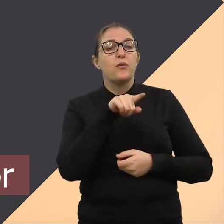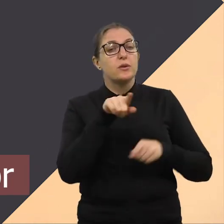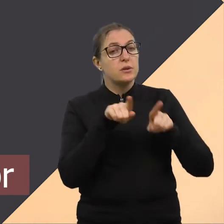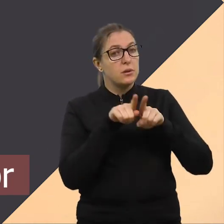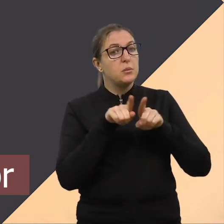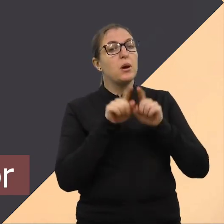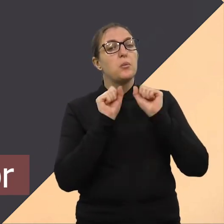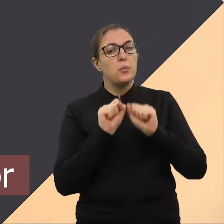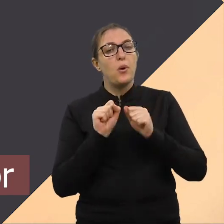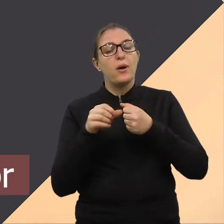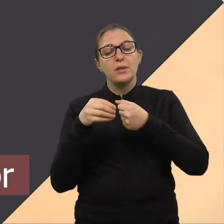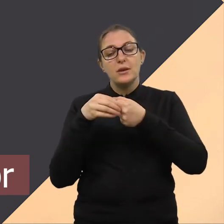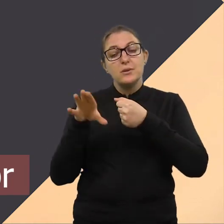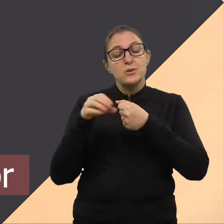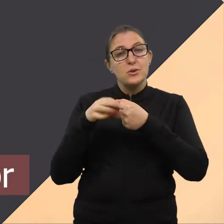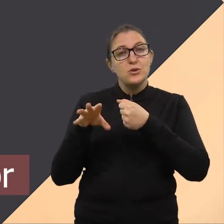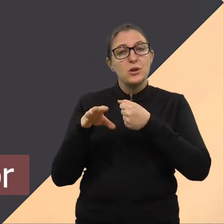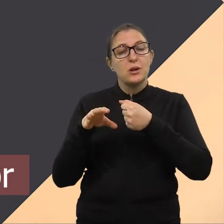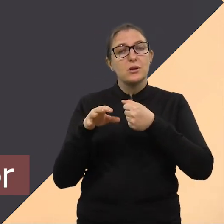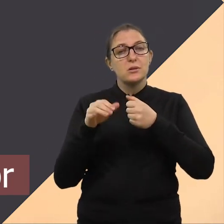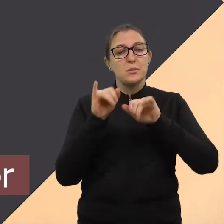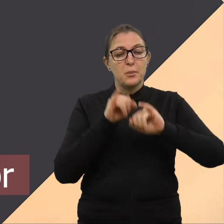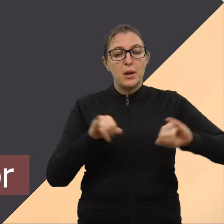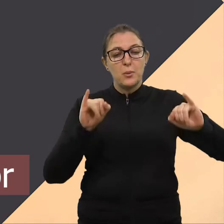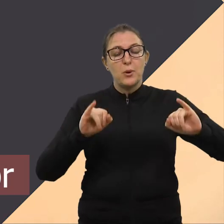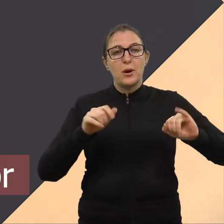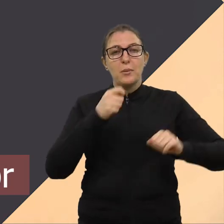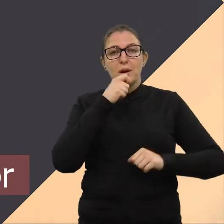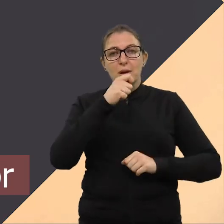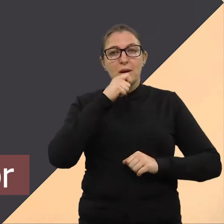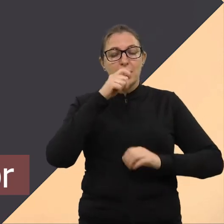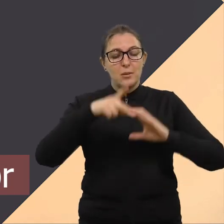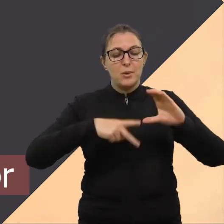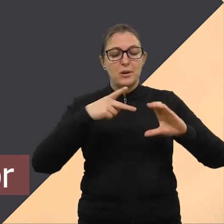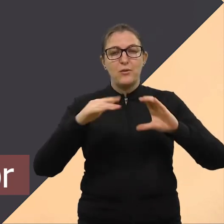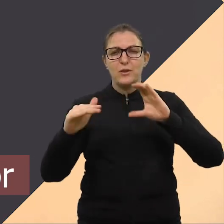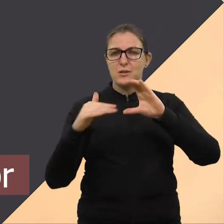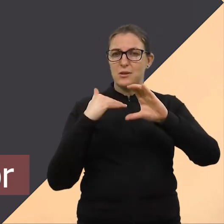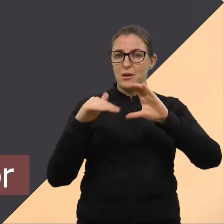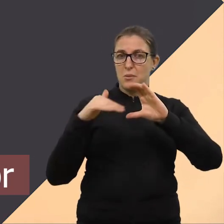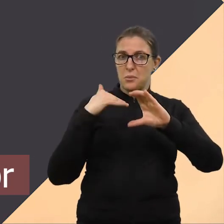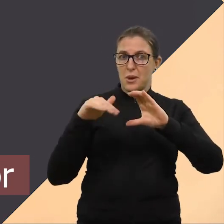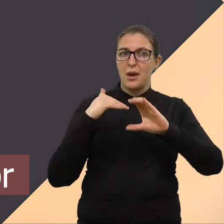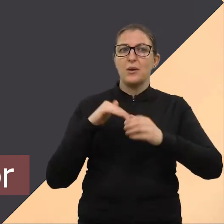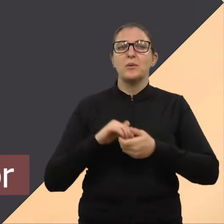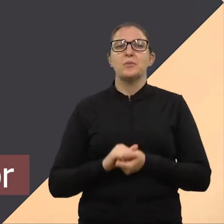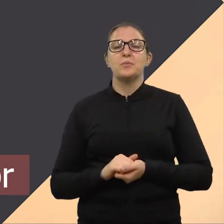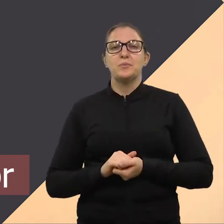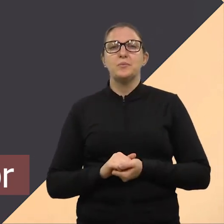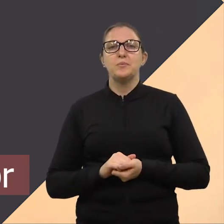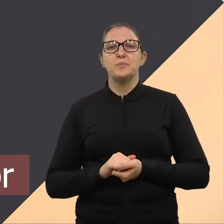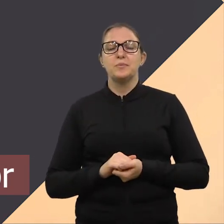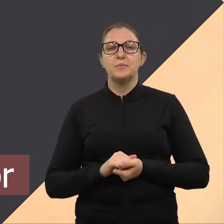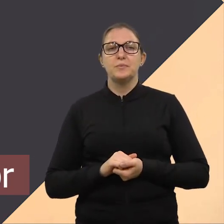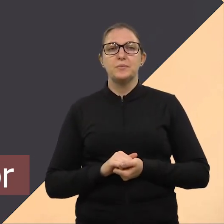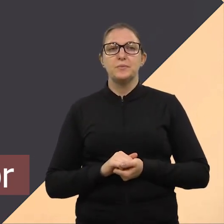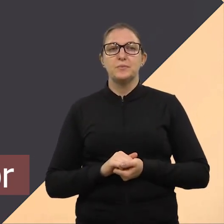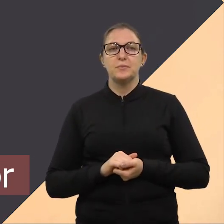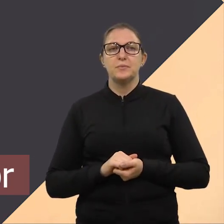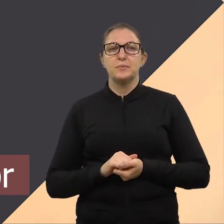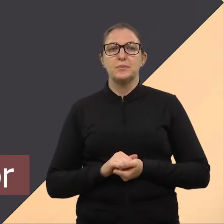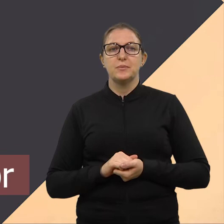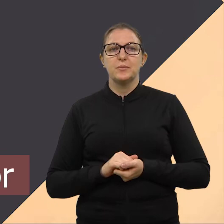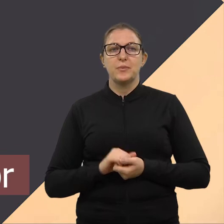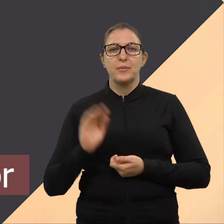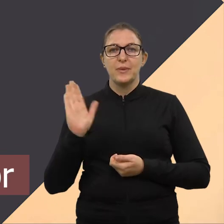Você também pode colaborar com dicas para o Câmara Entrevista. Mande sua sugestão para o nosso e-mail. Câmara.erestim.rs